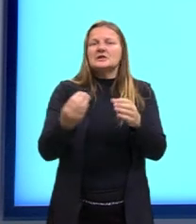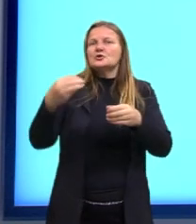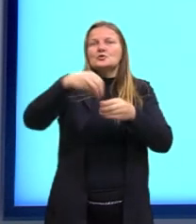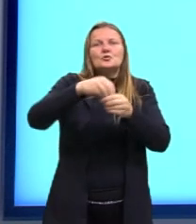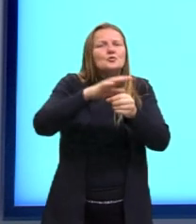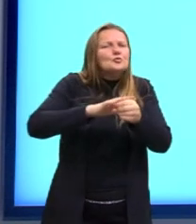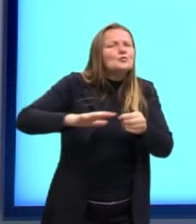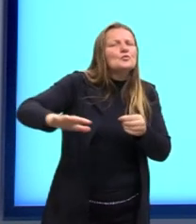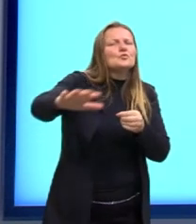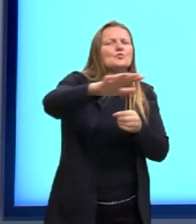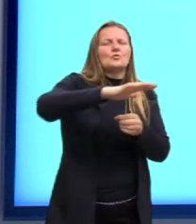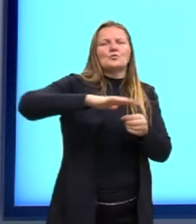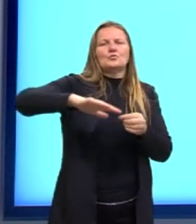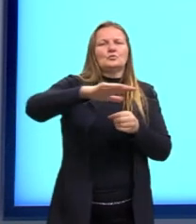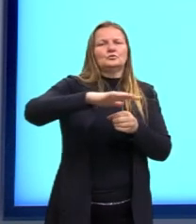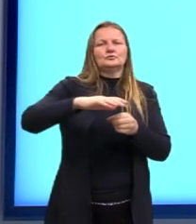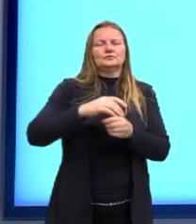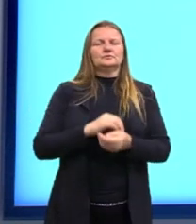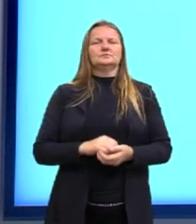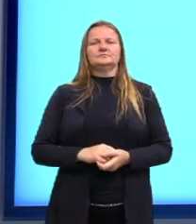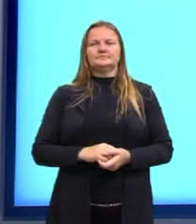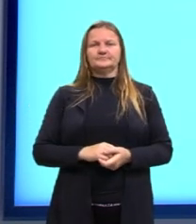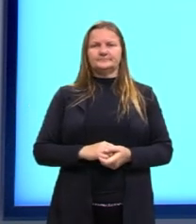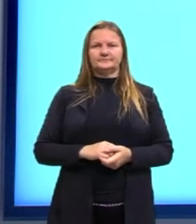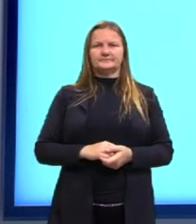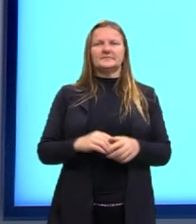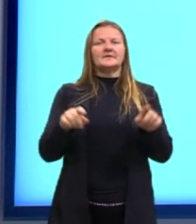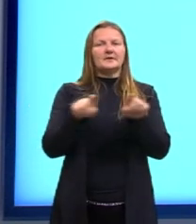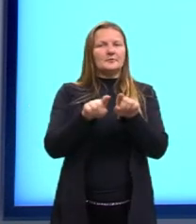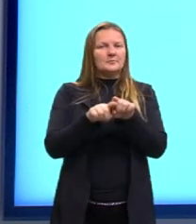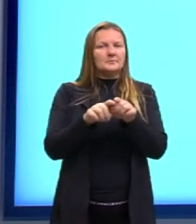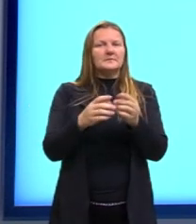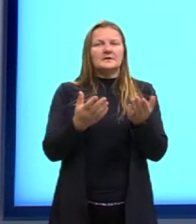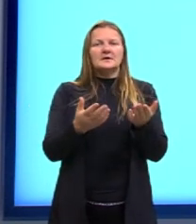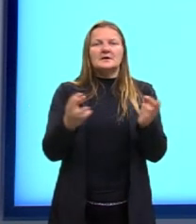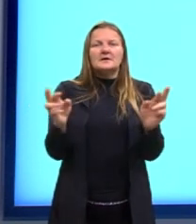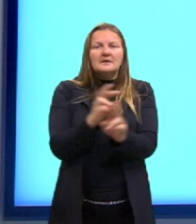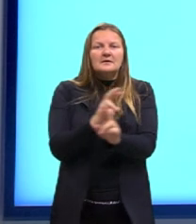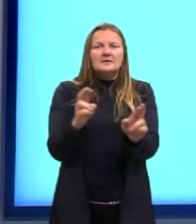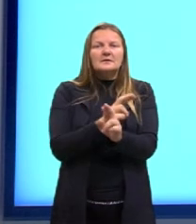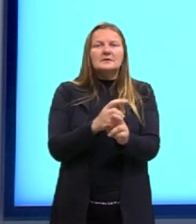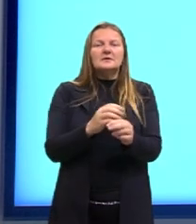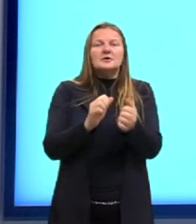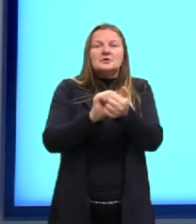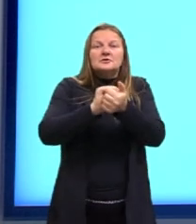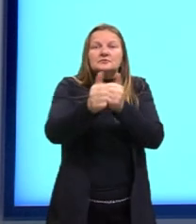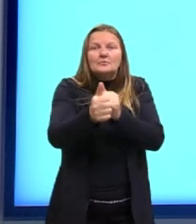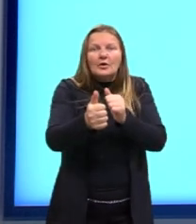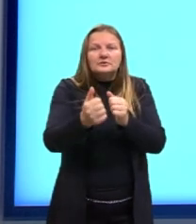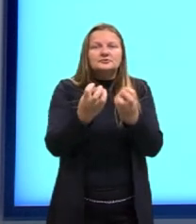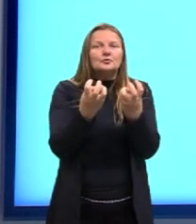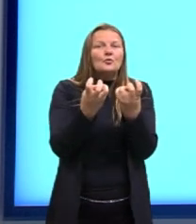diversas áreas, né? Assim como nós falamos antes ali também, relacionado ao esporte,